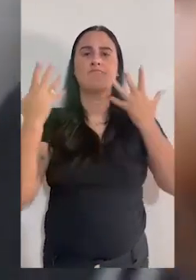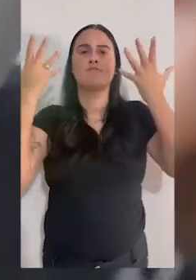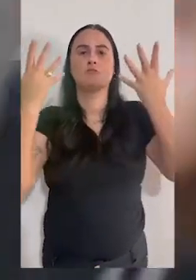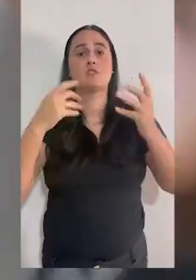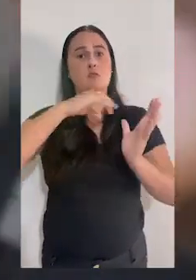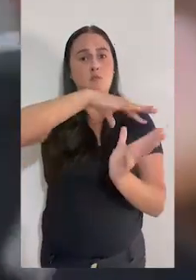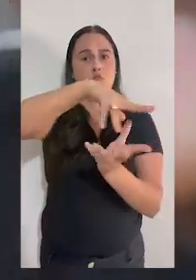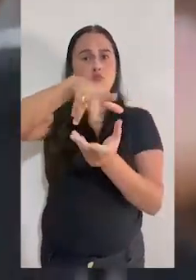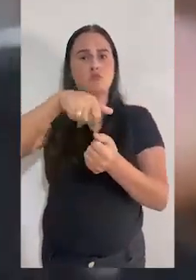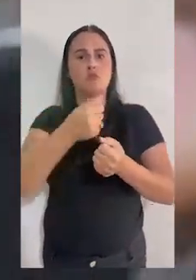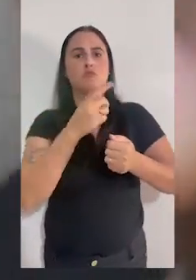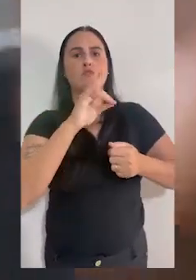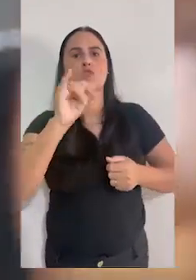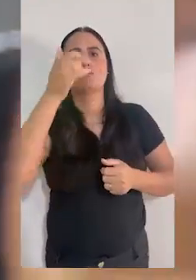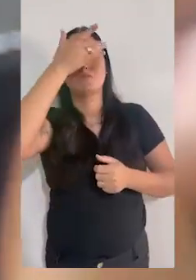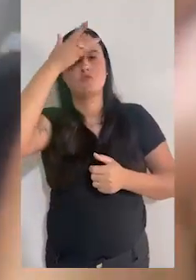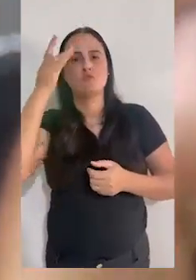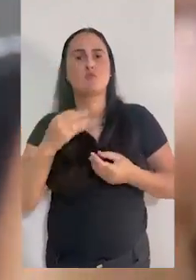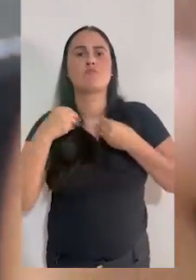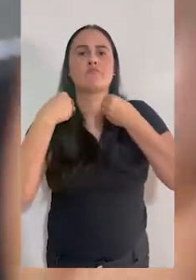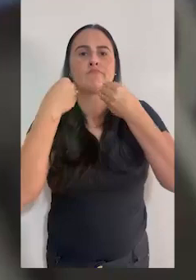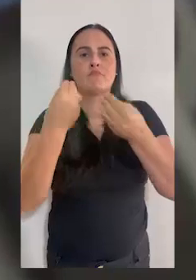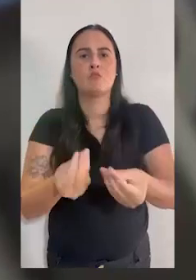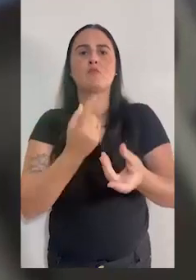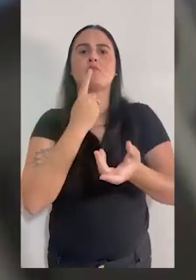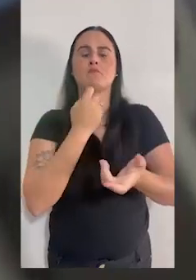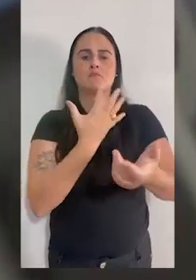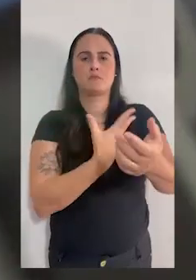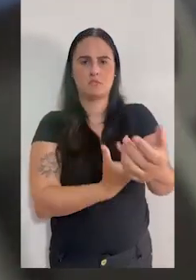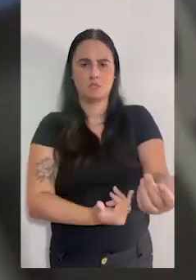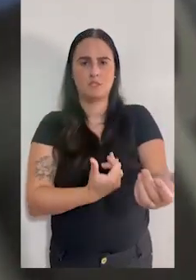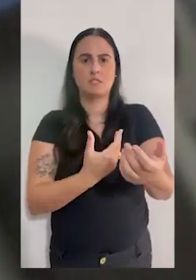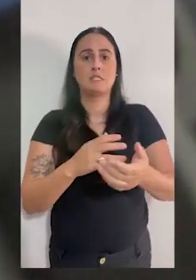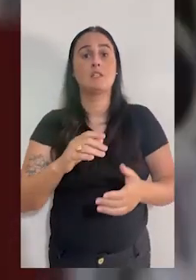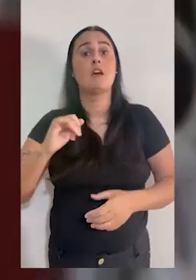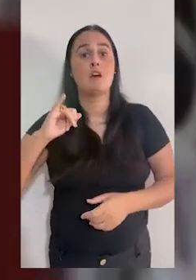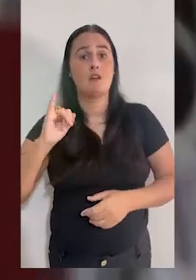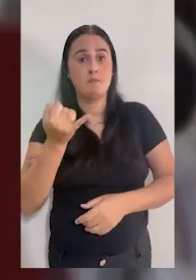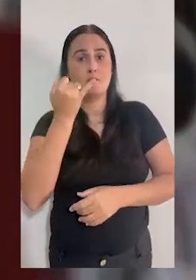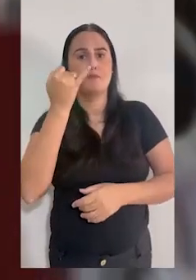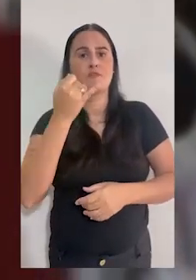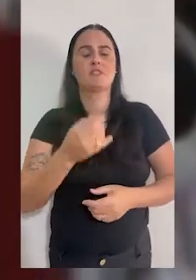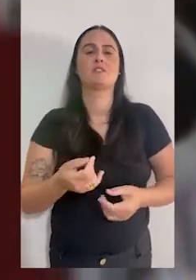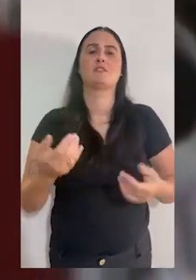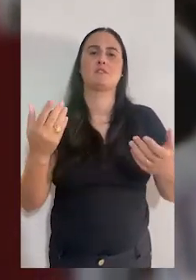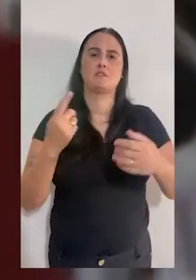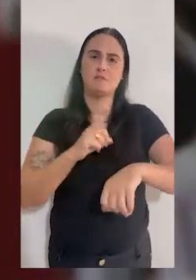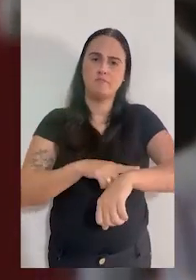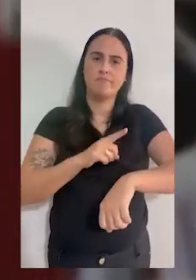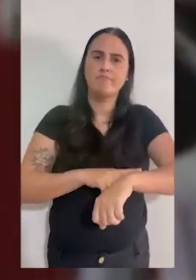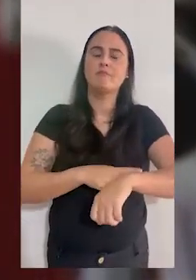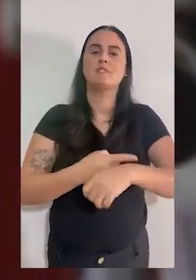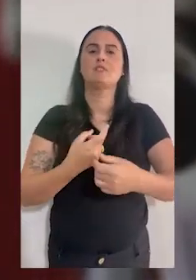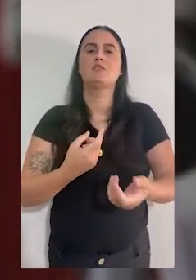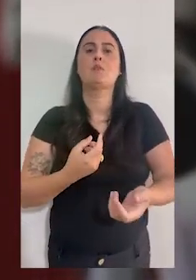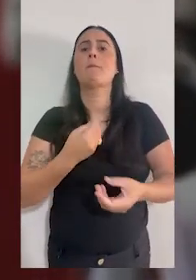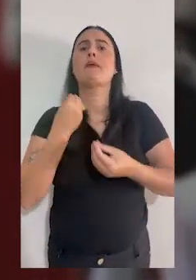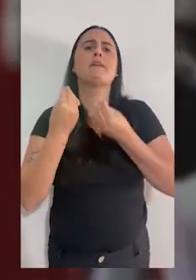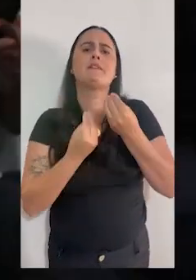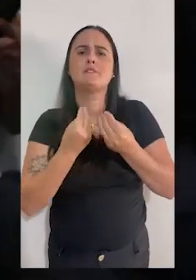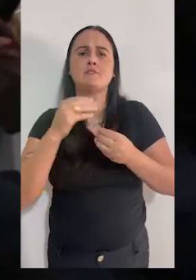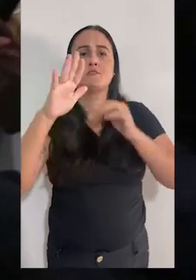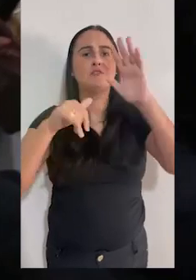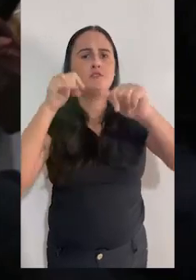comemoração mundial do Dia do Doador de Sangue. E aproveitando esse momento para